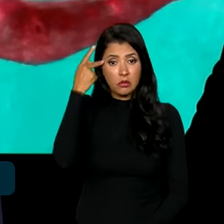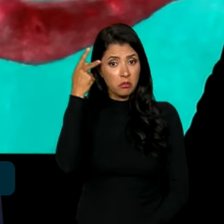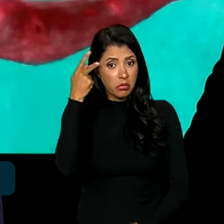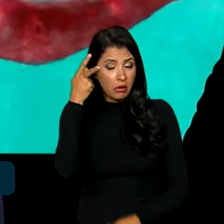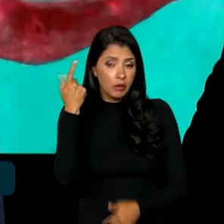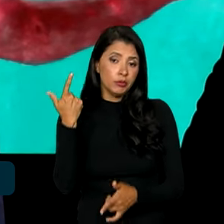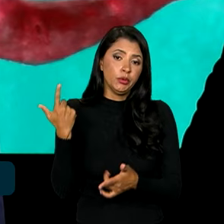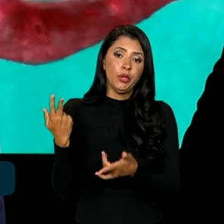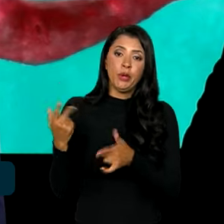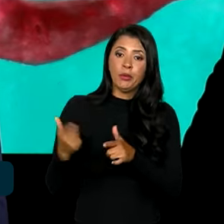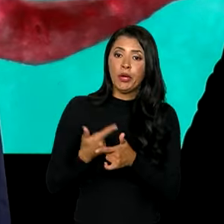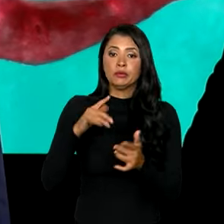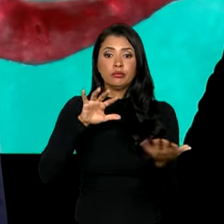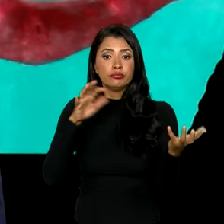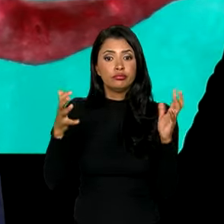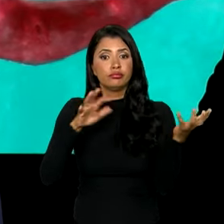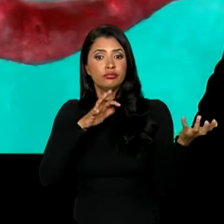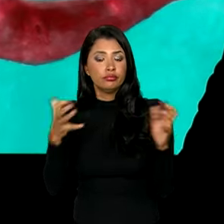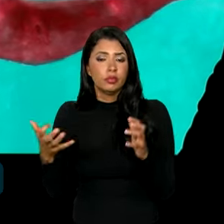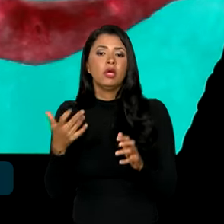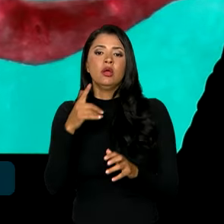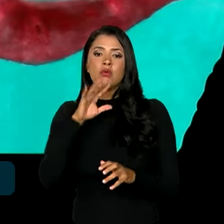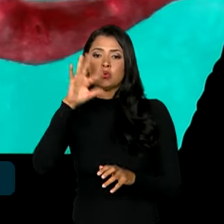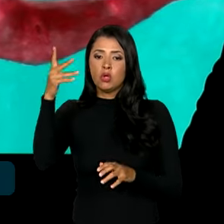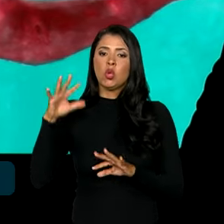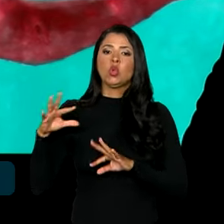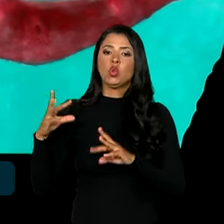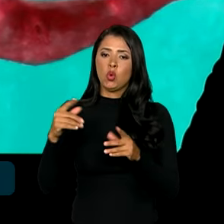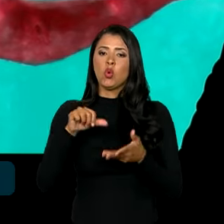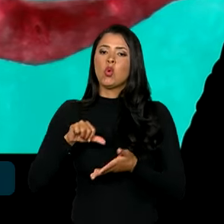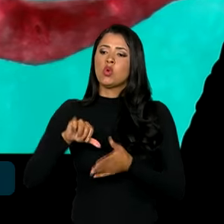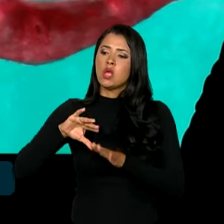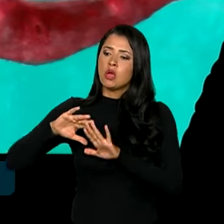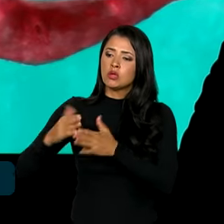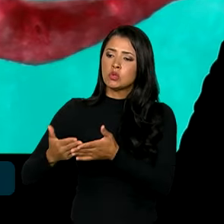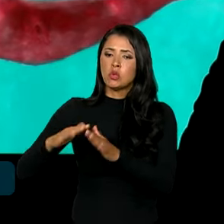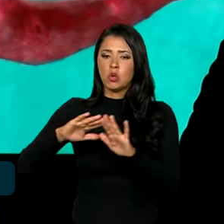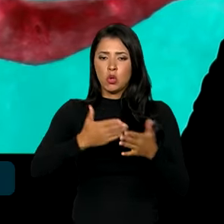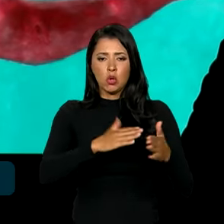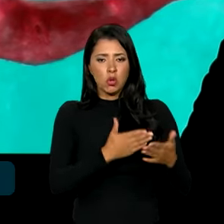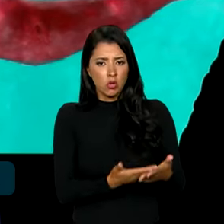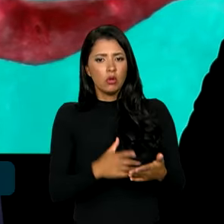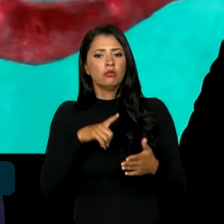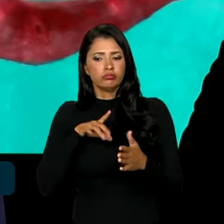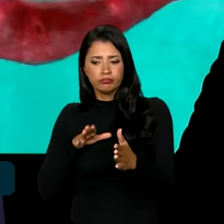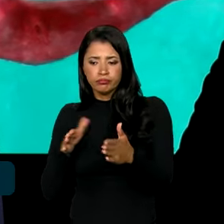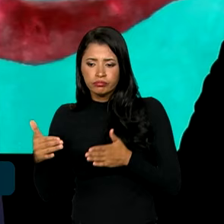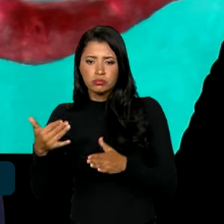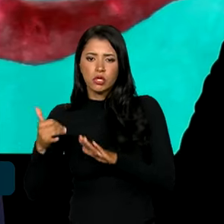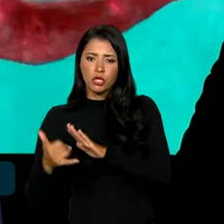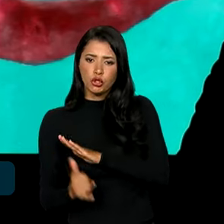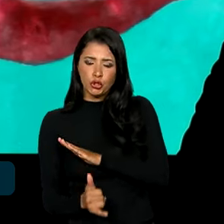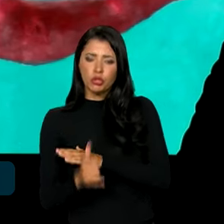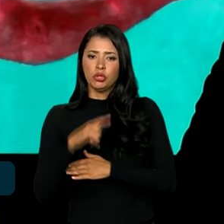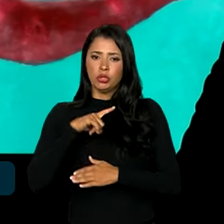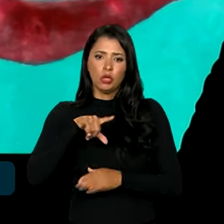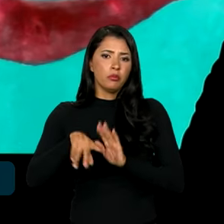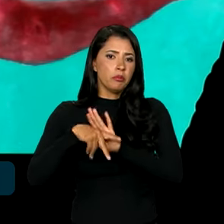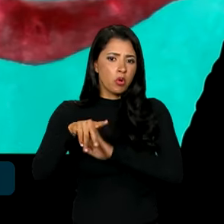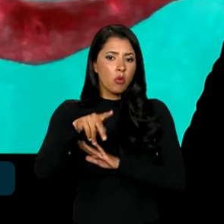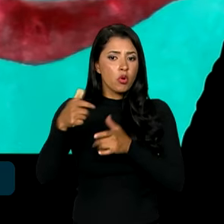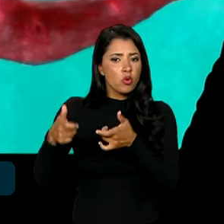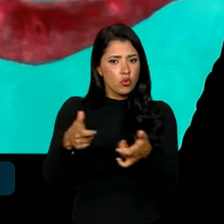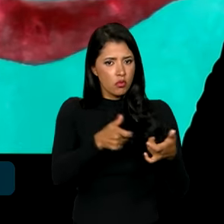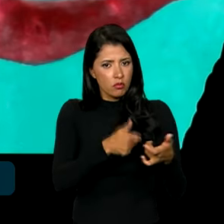intercorrências climáticas e houve a solução em todas as escolas, incluindo com geradores. Então, foram ações pontuais.